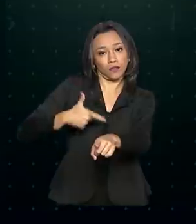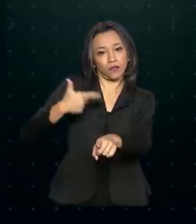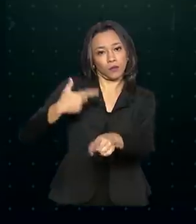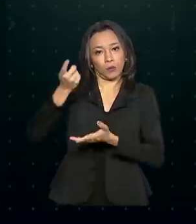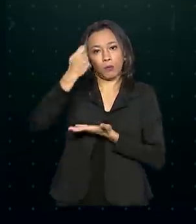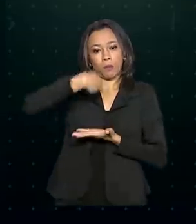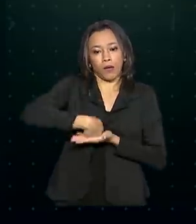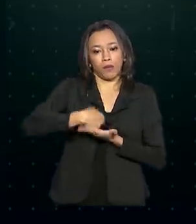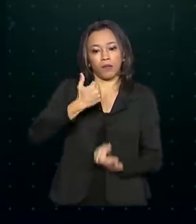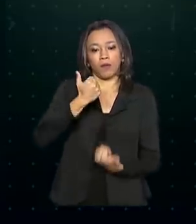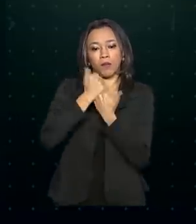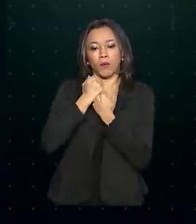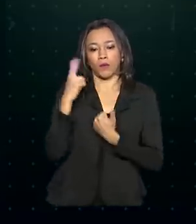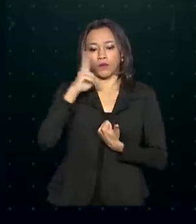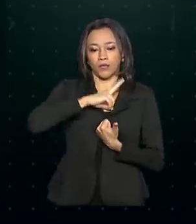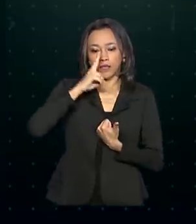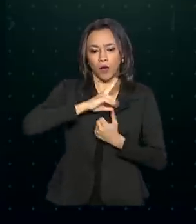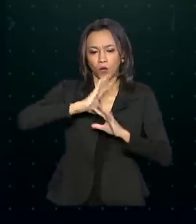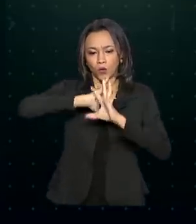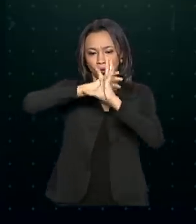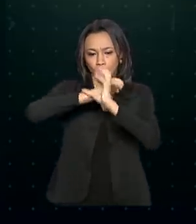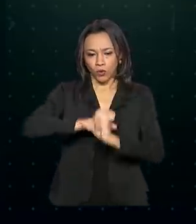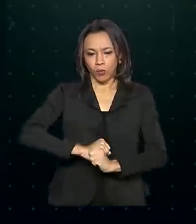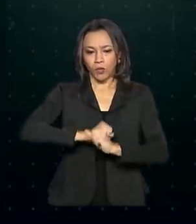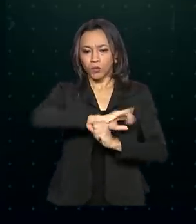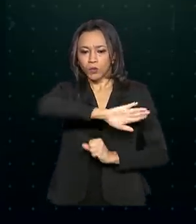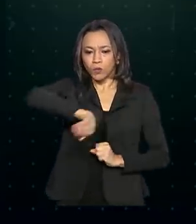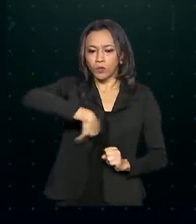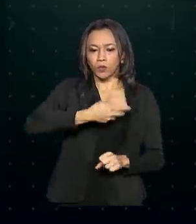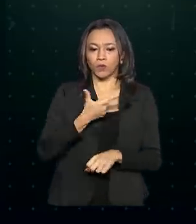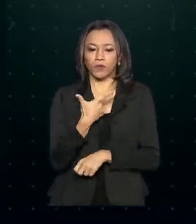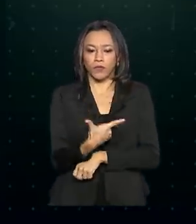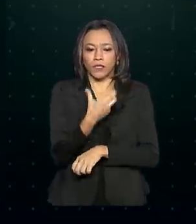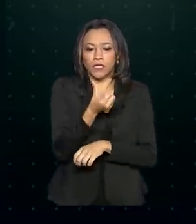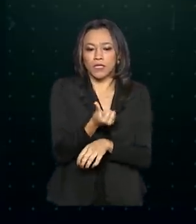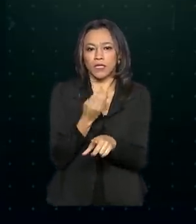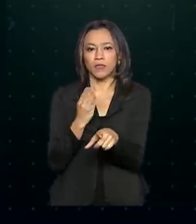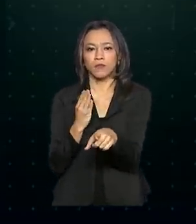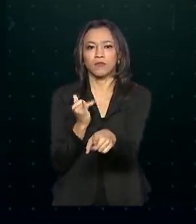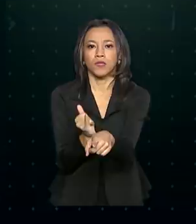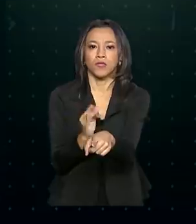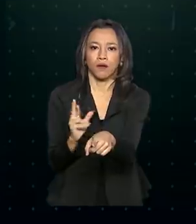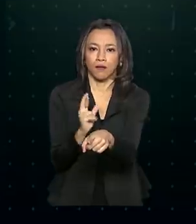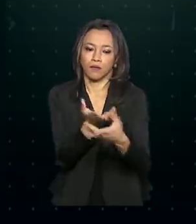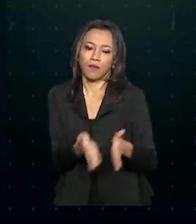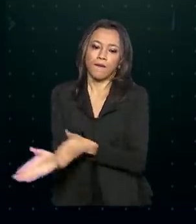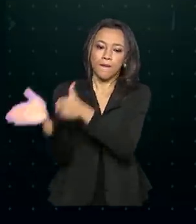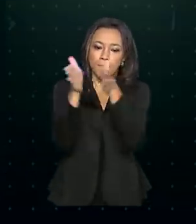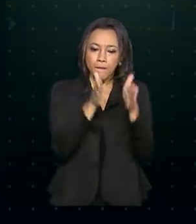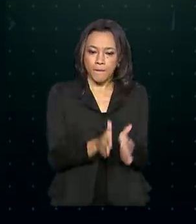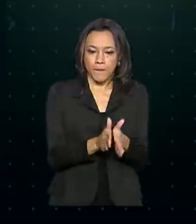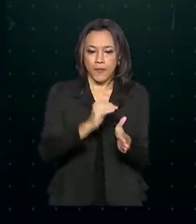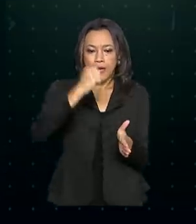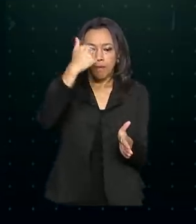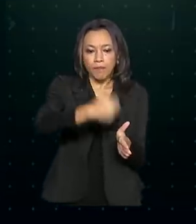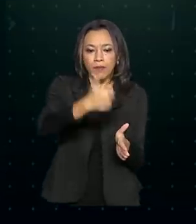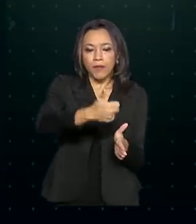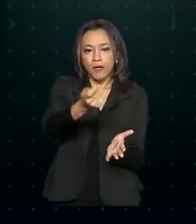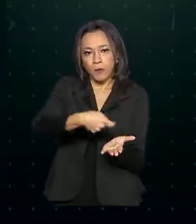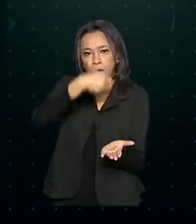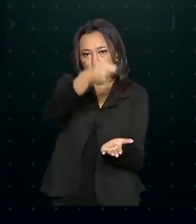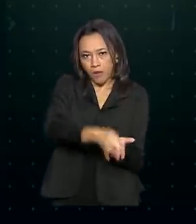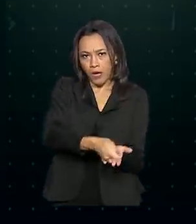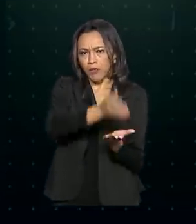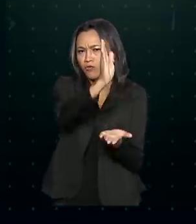auxílio emergencial, o que soma 26 bilhões de reais. Já a primeira parcela foi